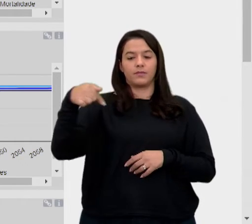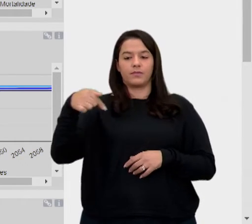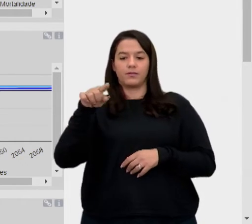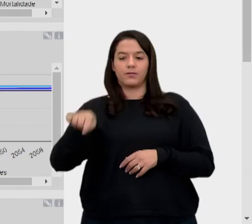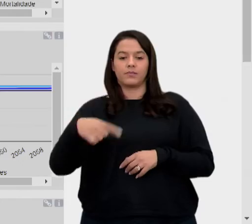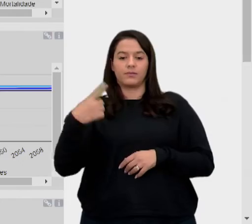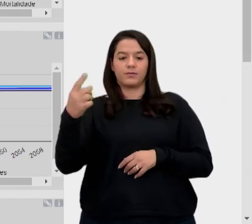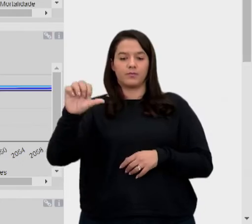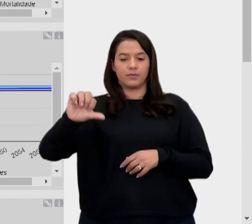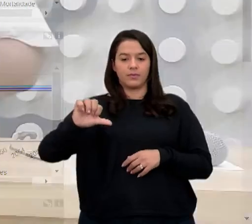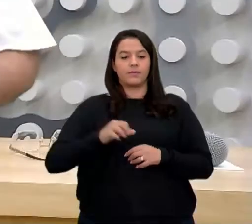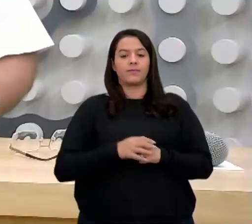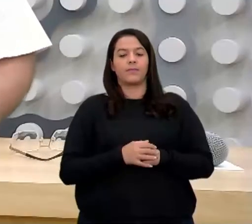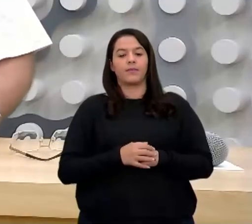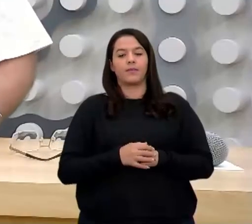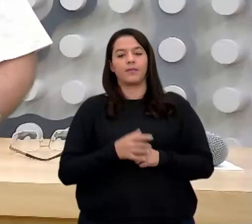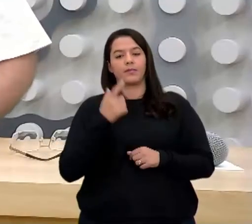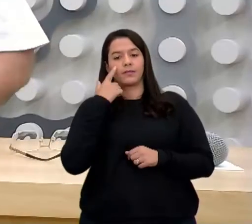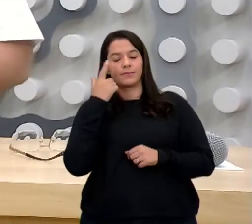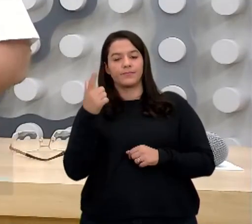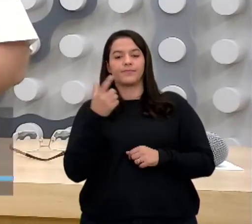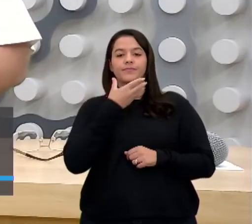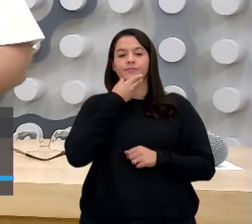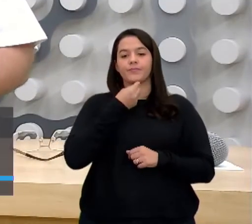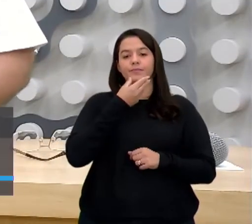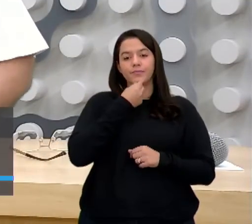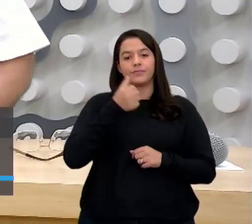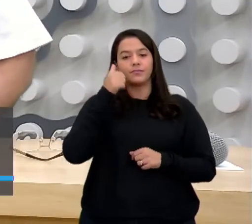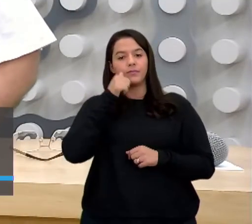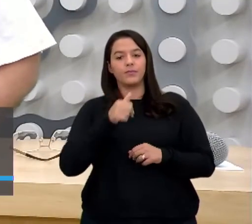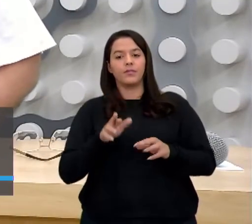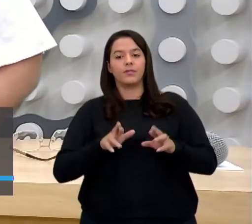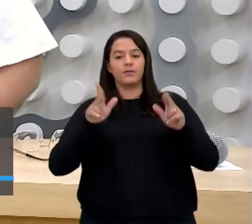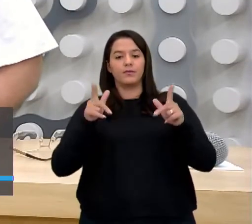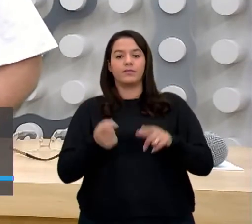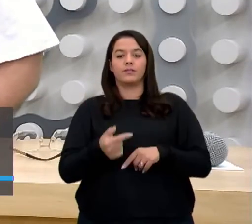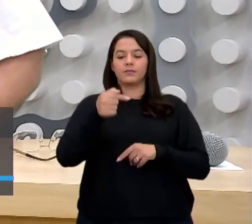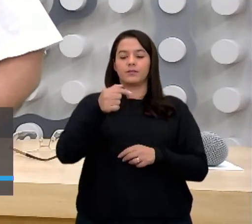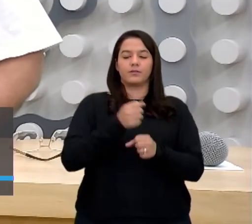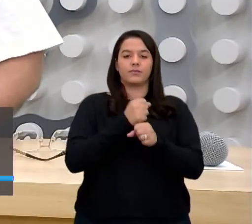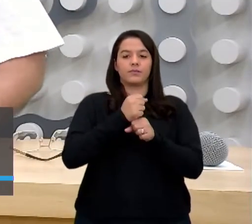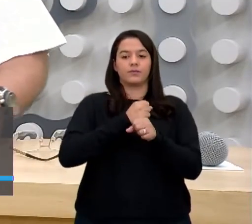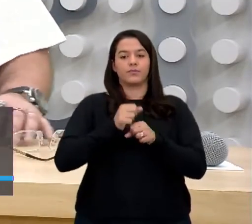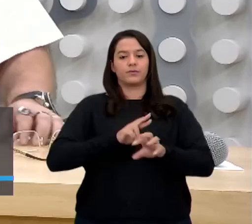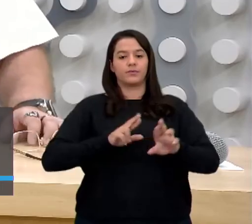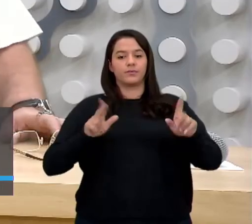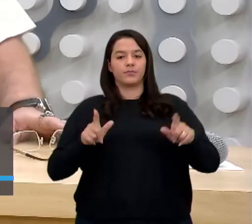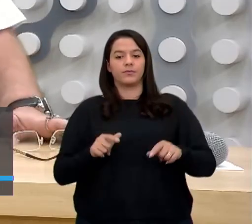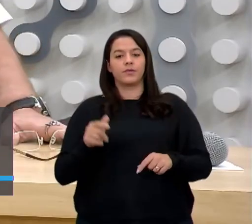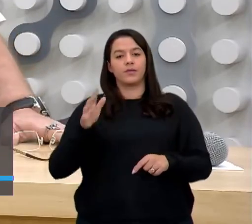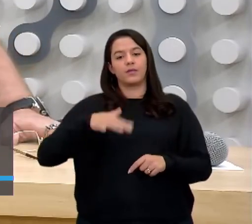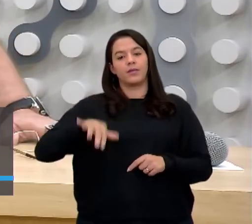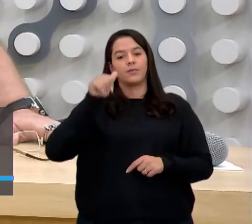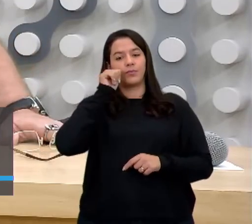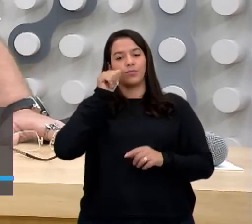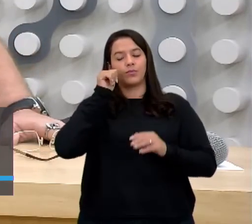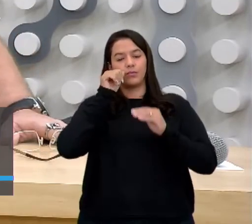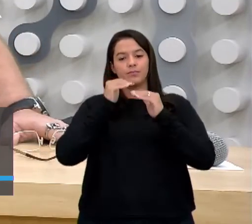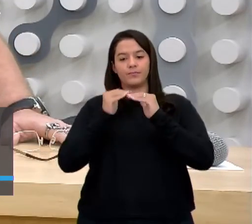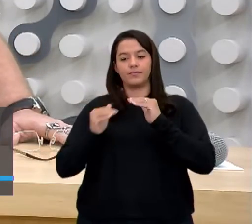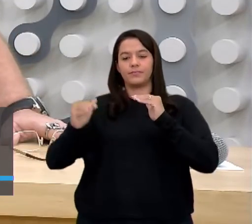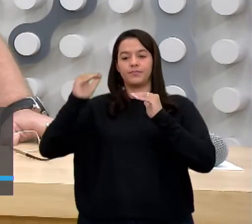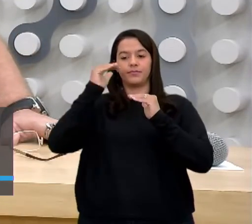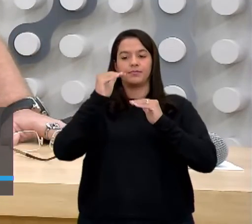,19. Então, quando a gente vê o dos homens e de mulheres, são quase aí sete anos de diferença. Então, as mulheres estão num patamar, né,